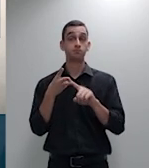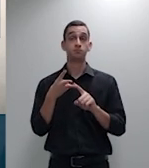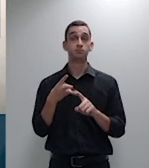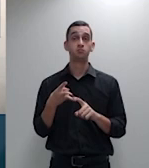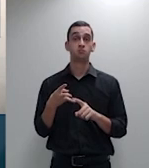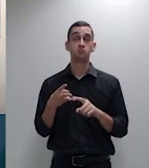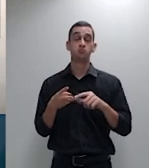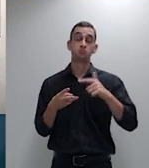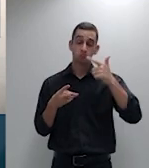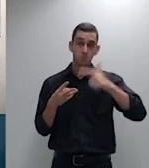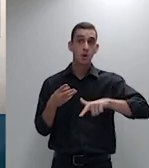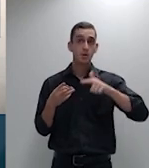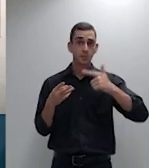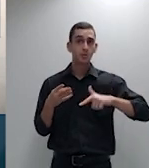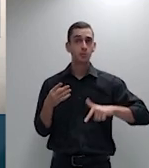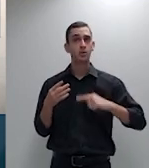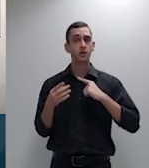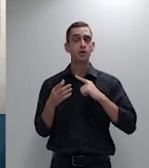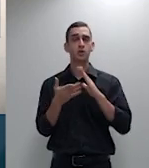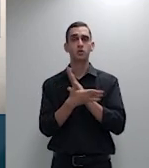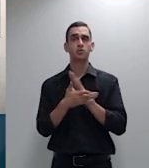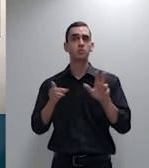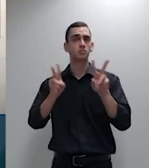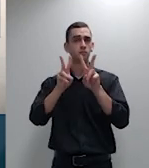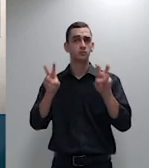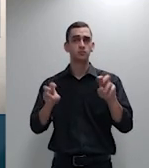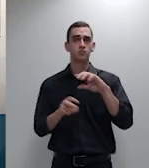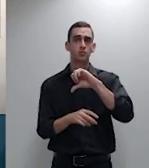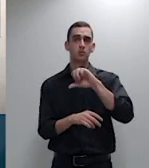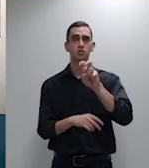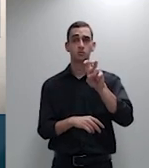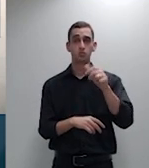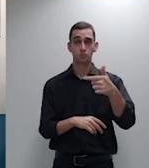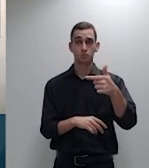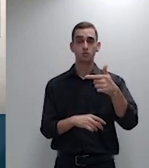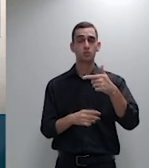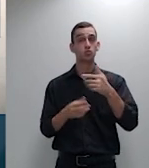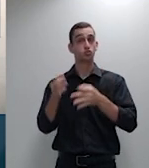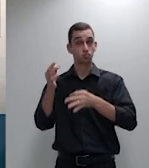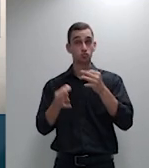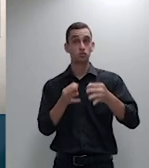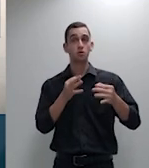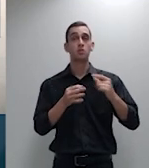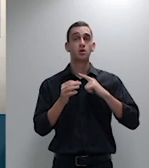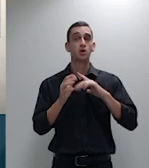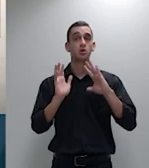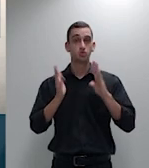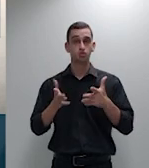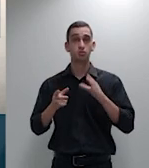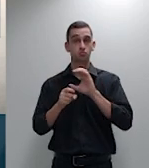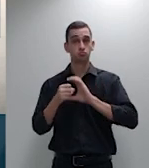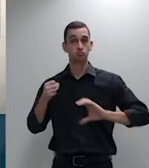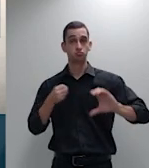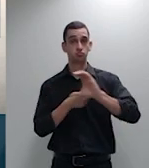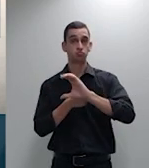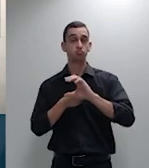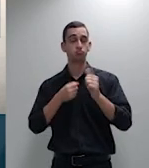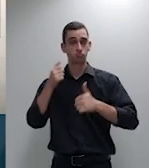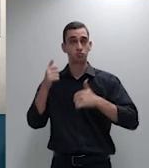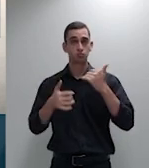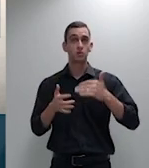do tema 952 a corte firmou o entendimento que seriam